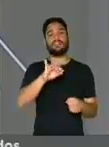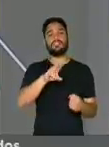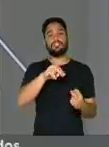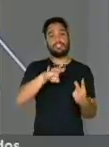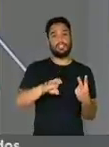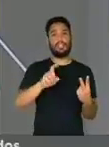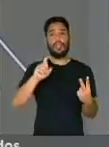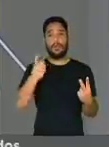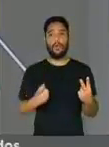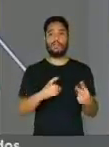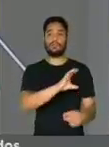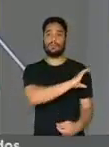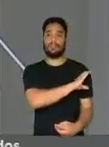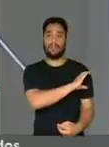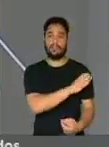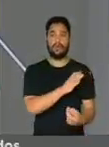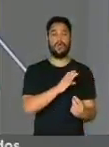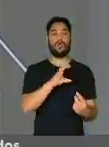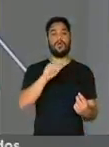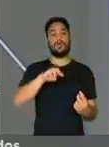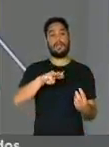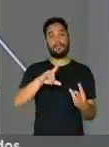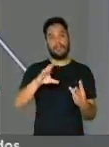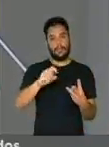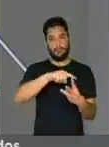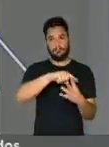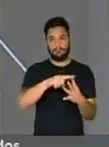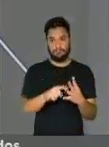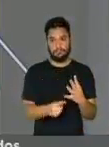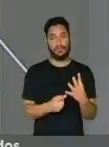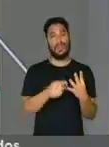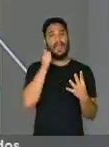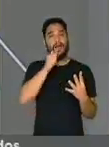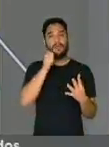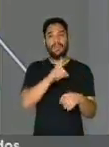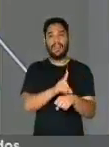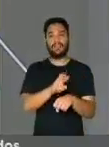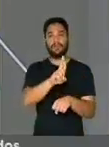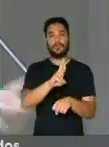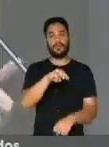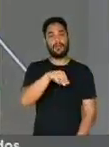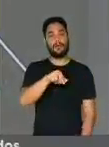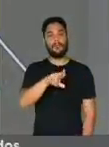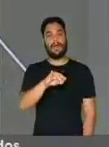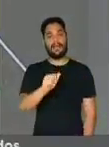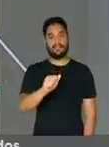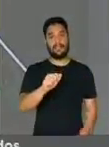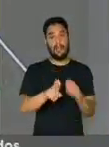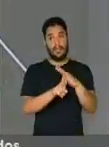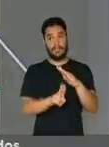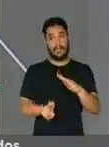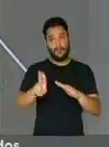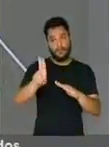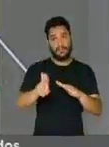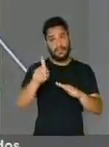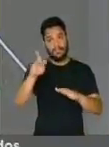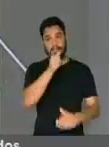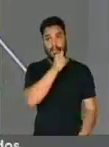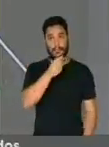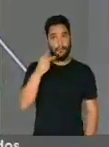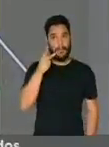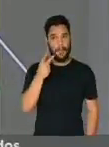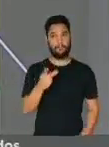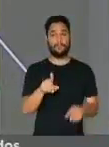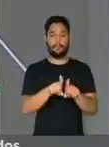coordenador da Fundação Camilo, a doutora Márcia Jardim, da Universidade Federal do Amapá.